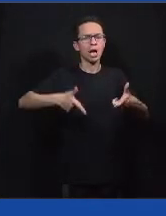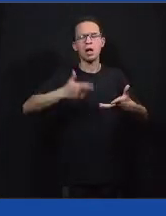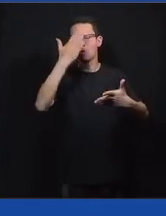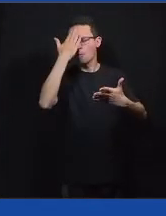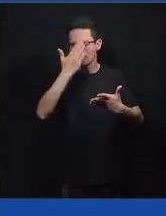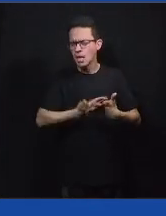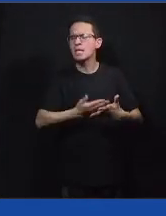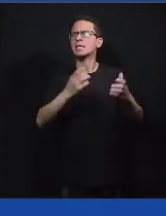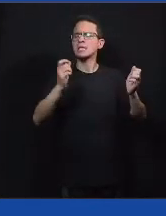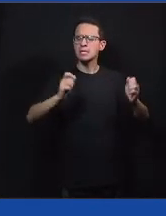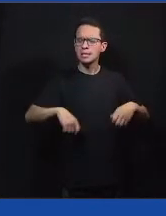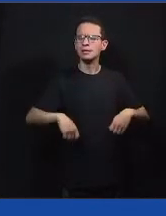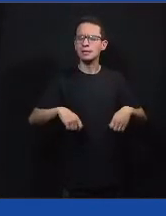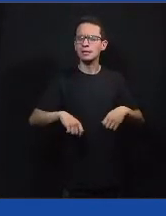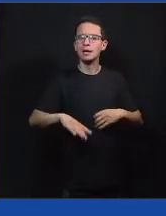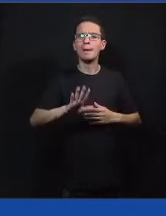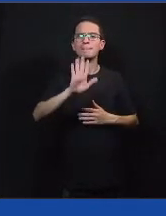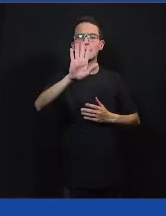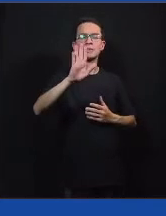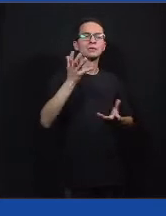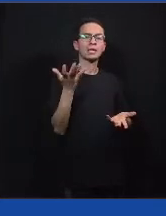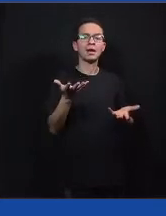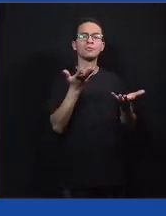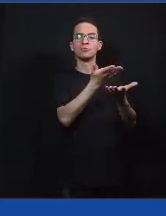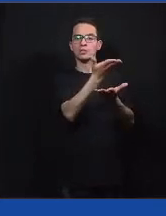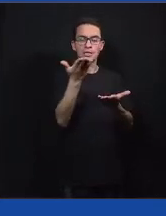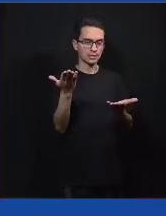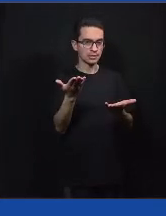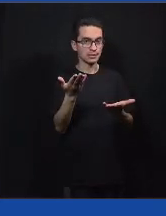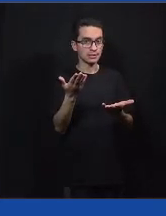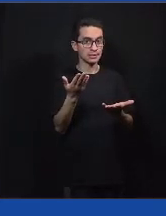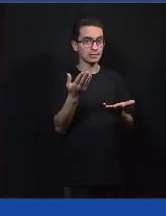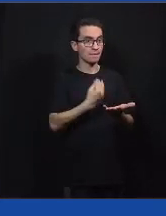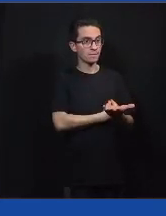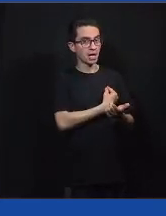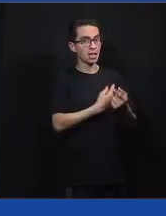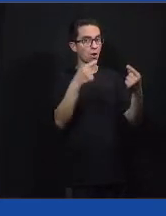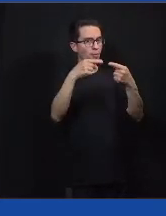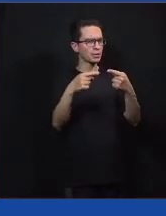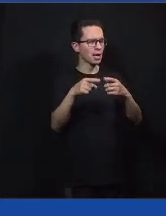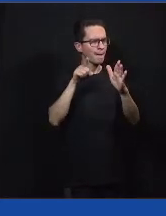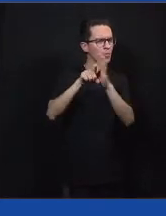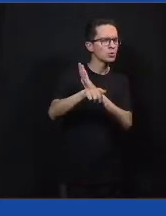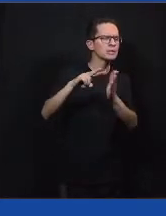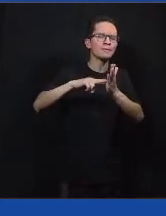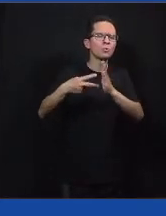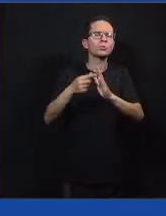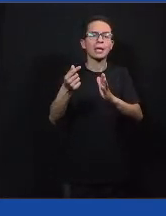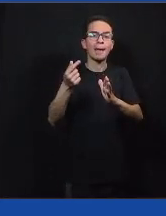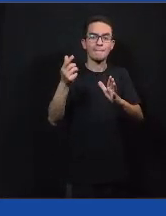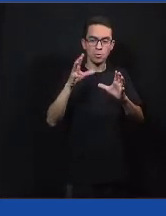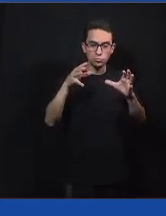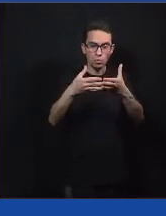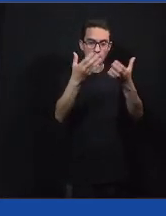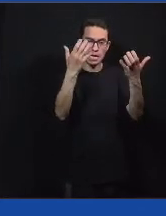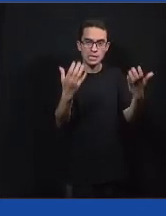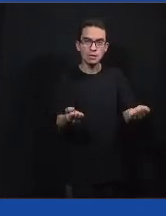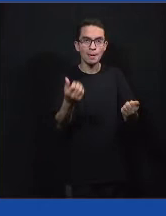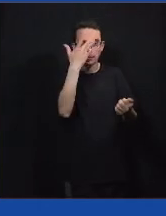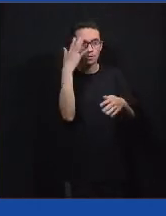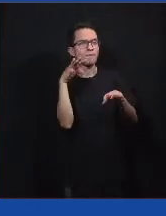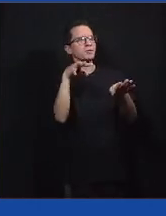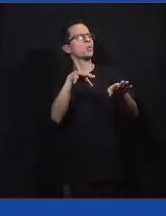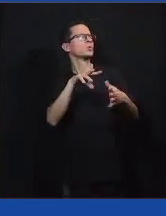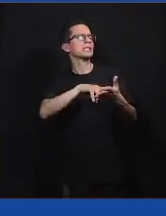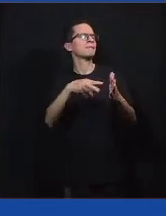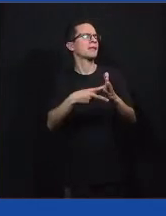que vocês falassem um pouco para a gente, na prática, o que é esse acolhimento, né? O que todas as pessoas que estão aqui, inclusive, que